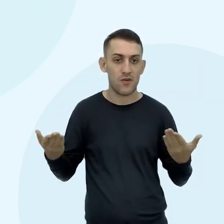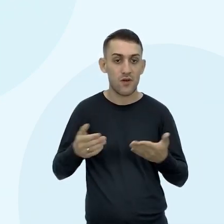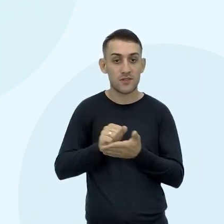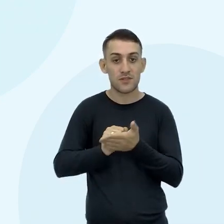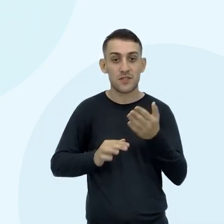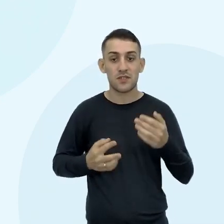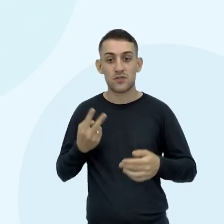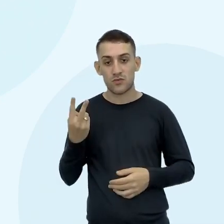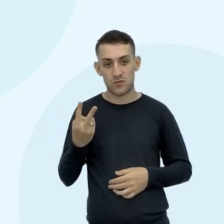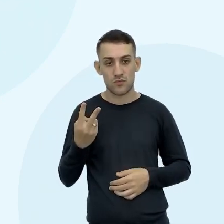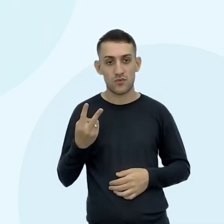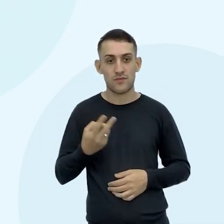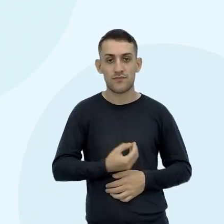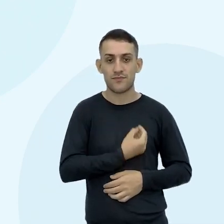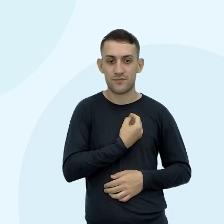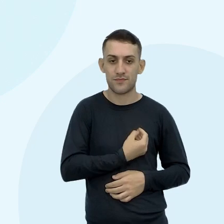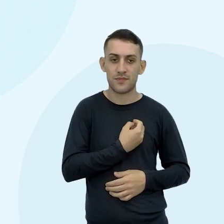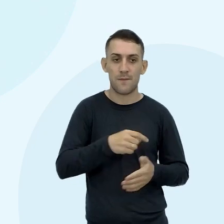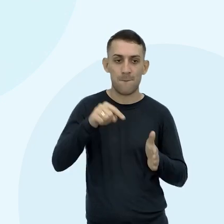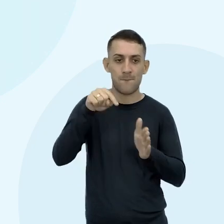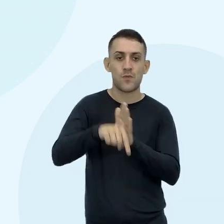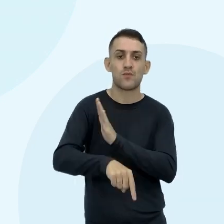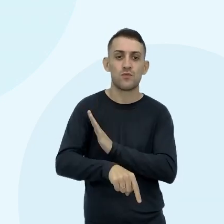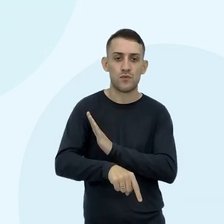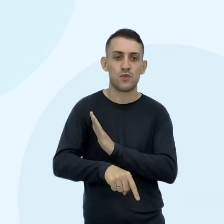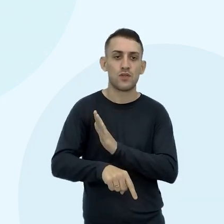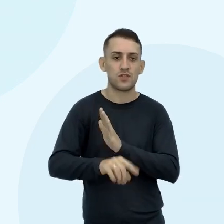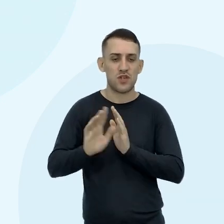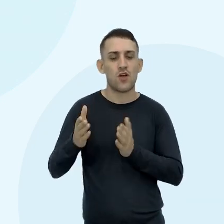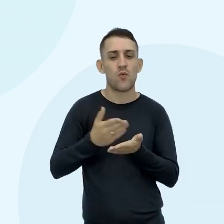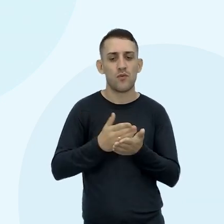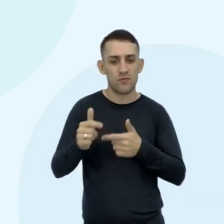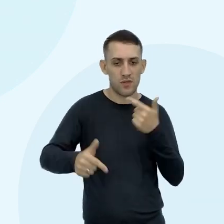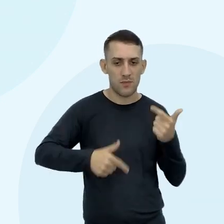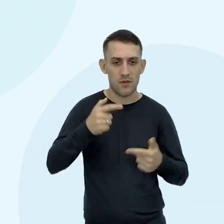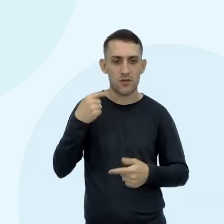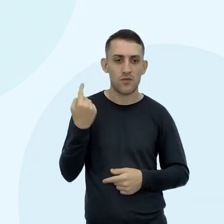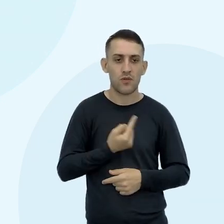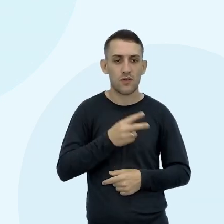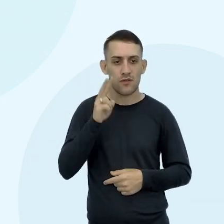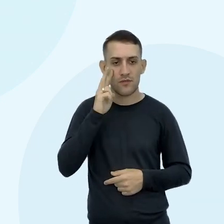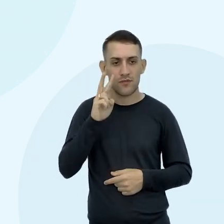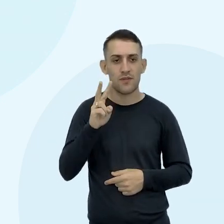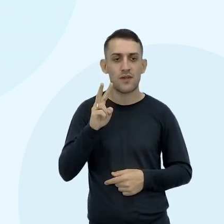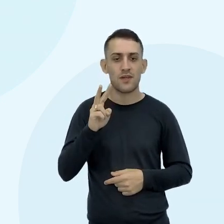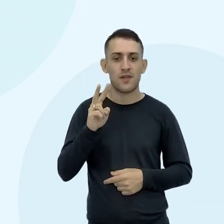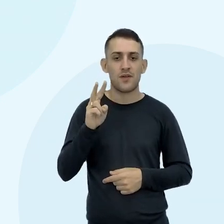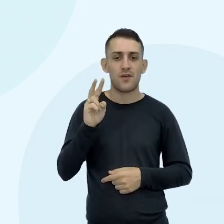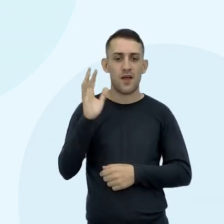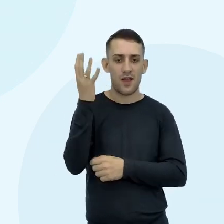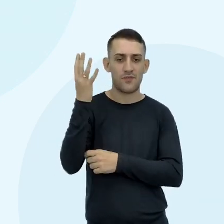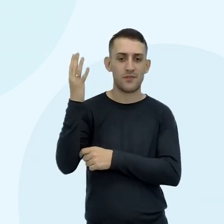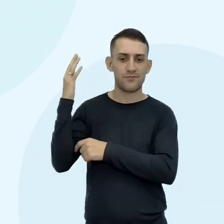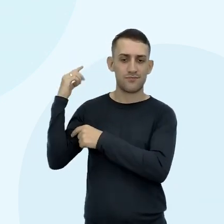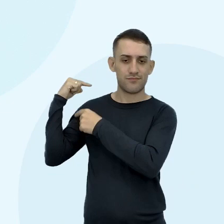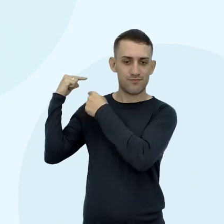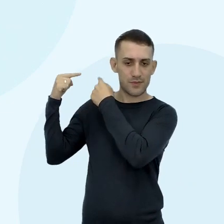2 Viram os extremos Aí Começou Já trabalhou um pouquinho Nós vimos aí A árvore filogenética Com os 3